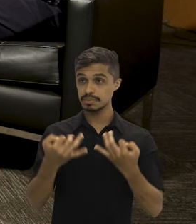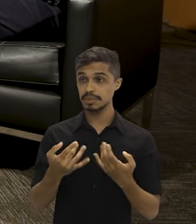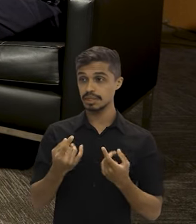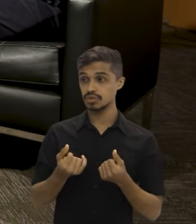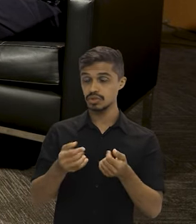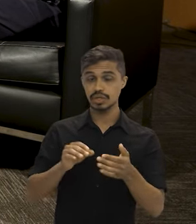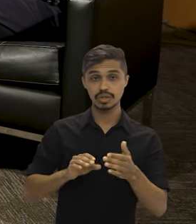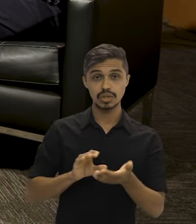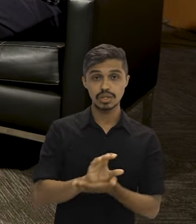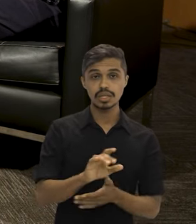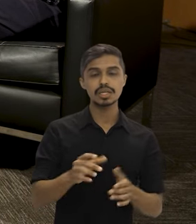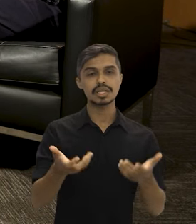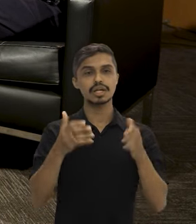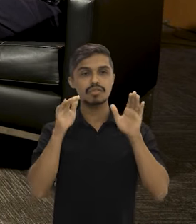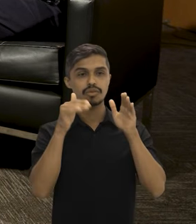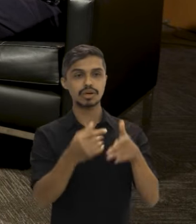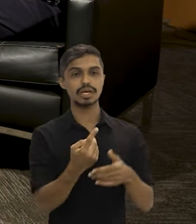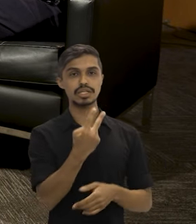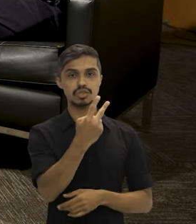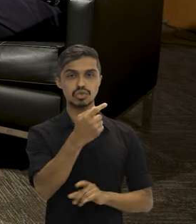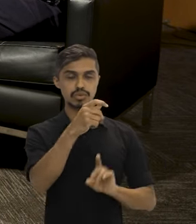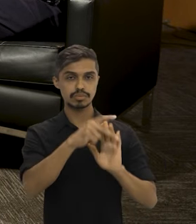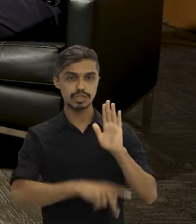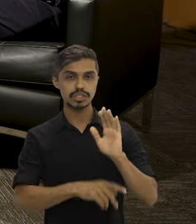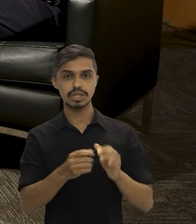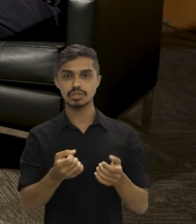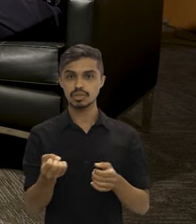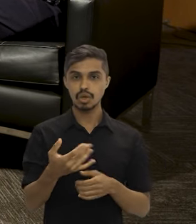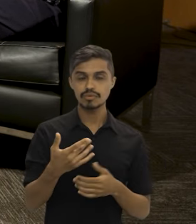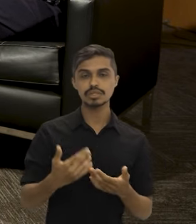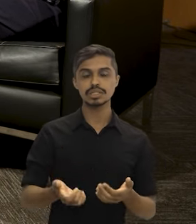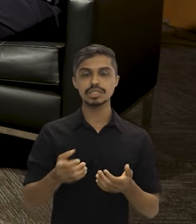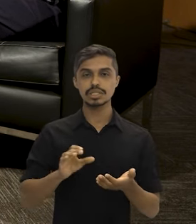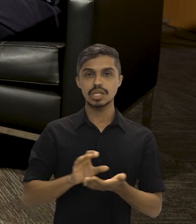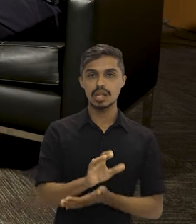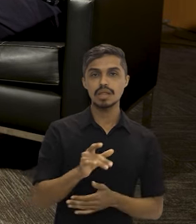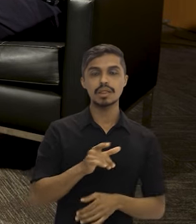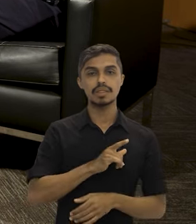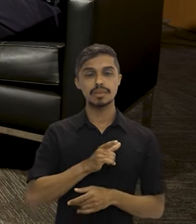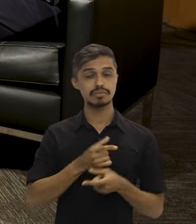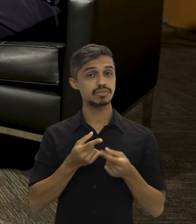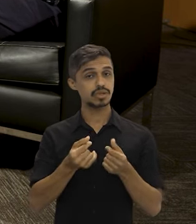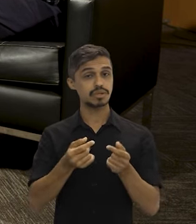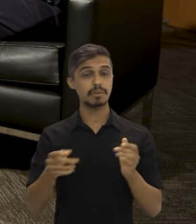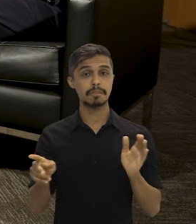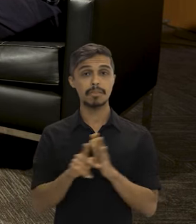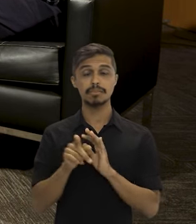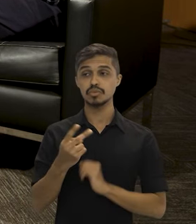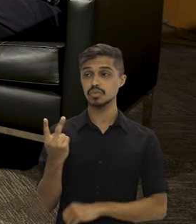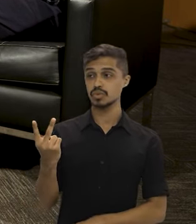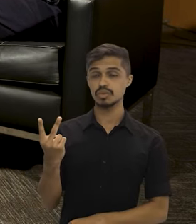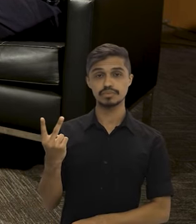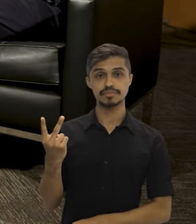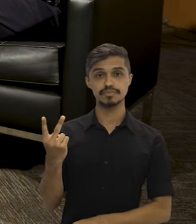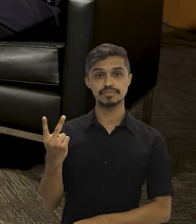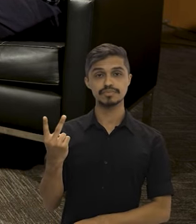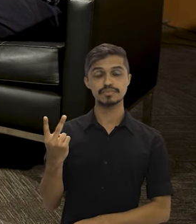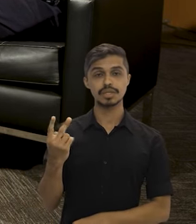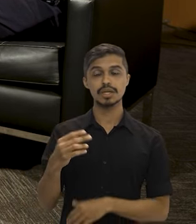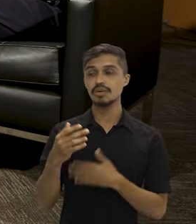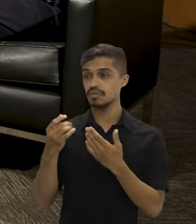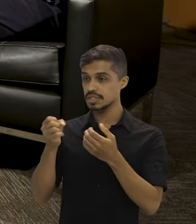então, explicado os fundos, queria focar em dois programas recentes, lançados, que vão contar com recursos vindo dos dois